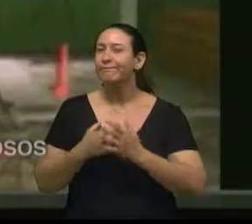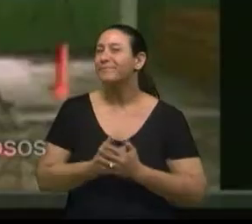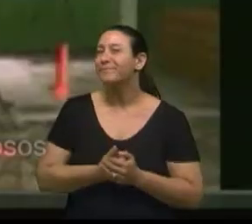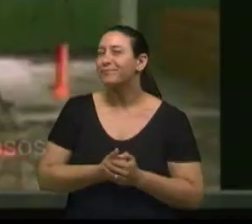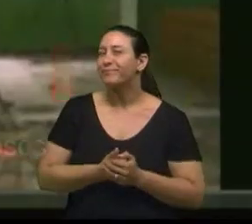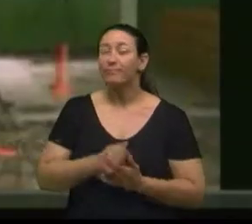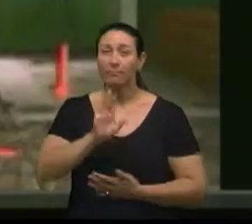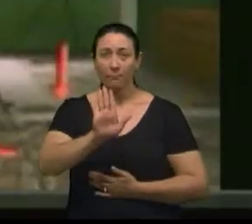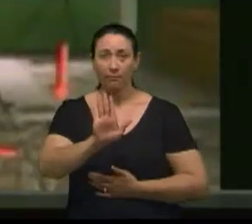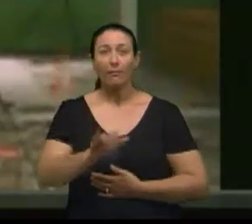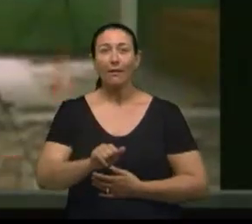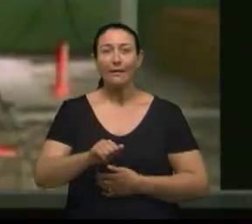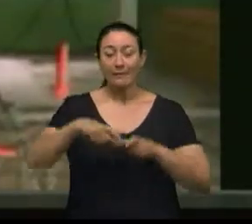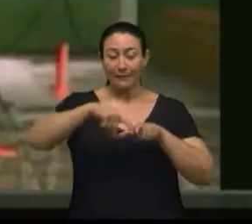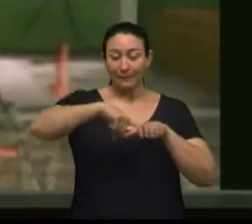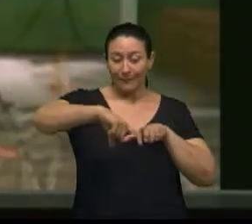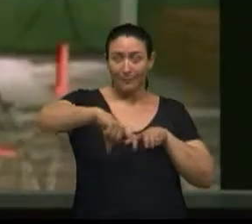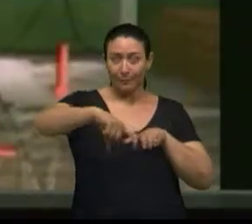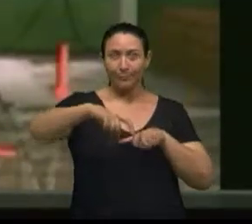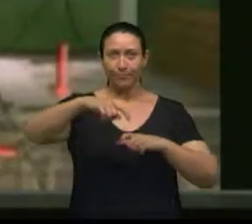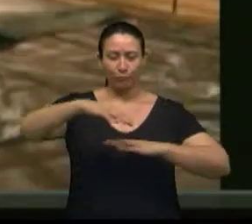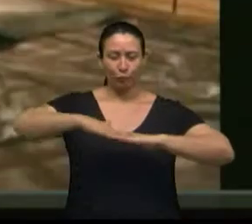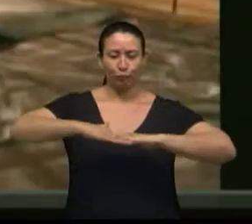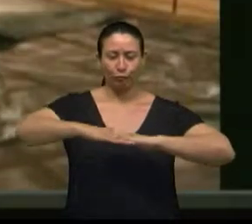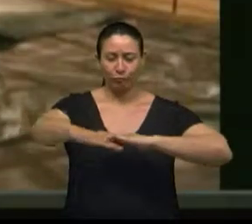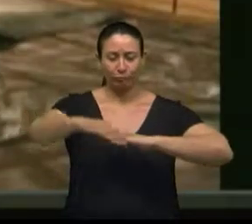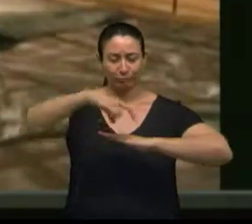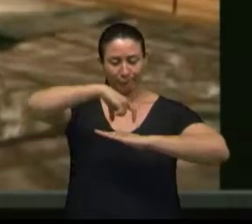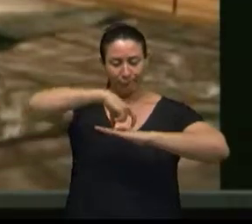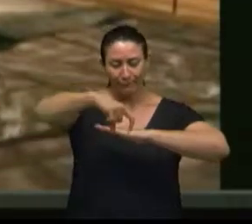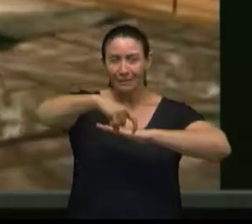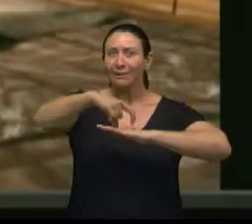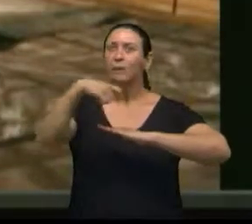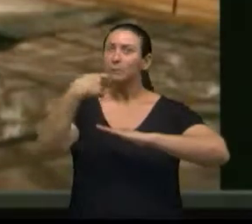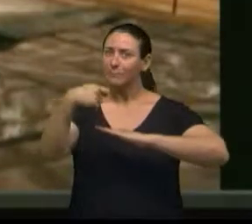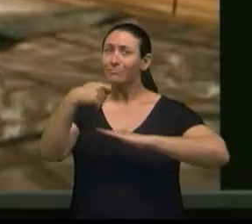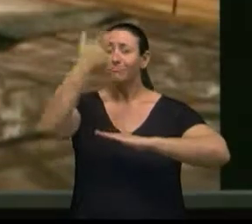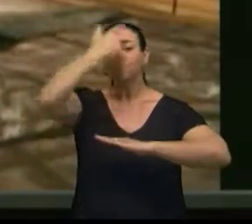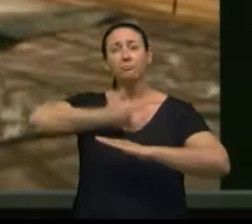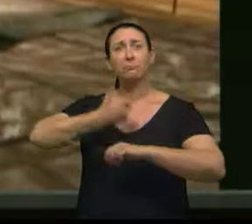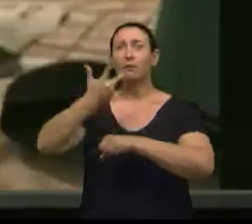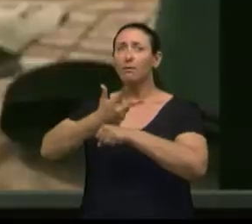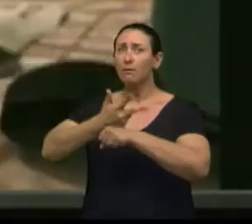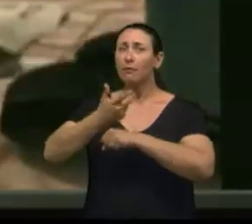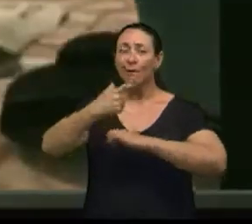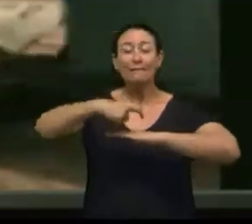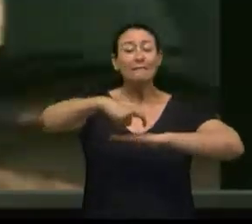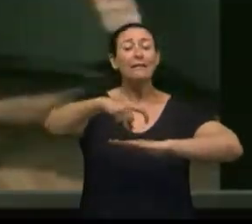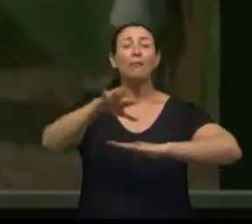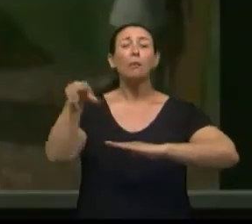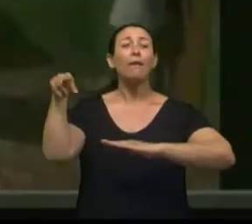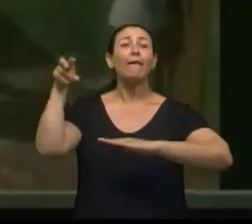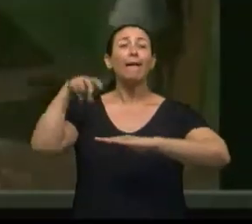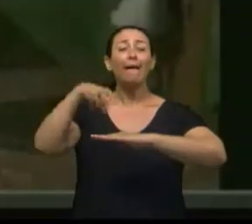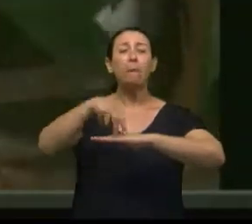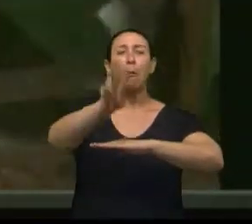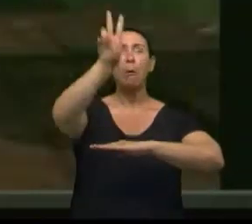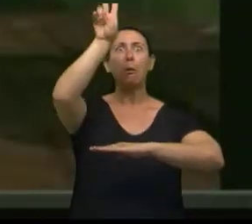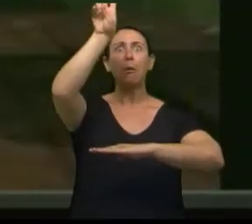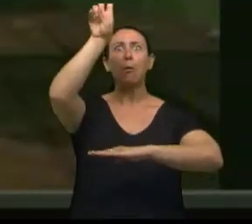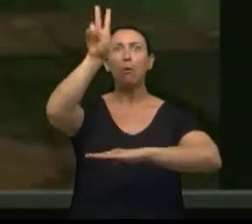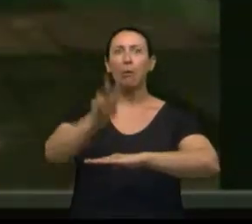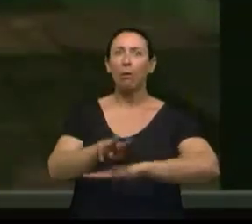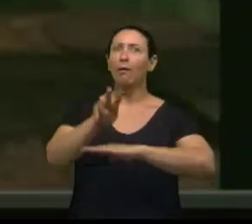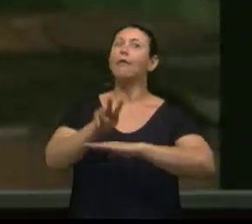O tapete pode tornar-se um obstáculo para o idoso, expondo-o a riscos de acidentes. Vale ressaltar, o